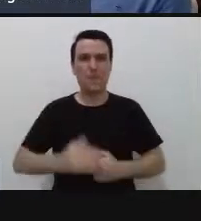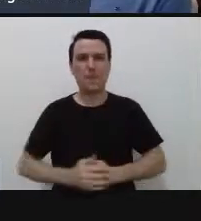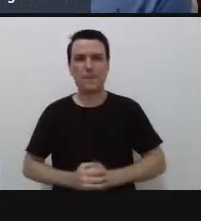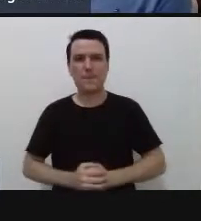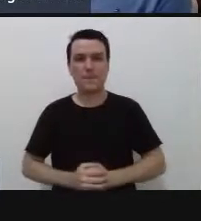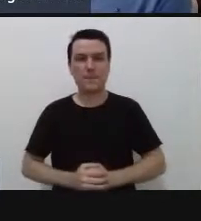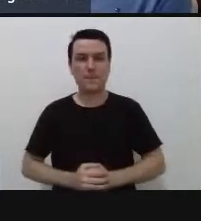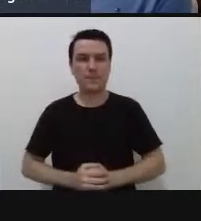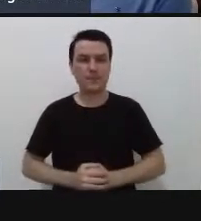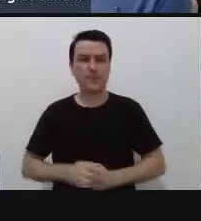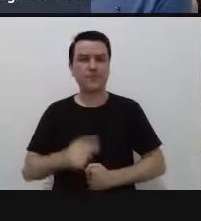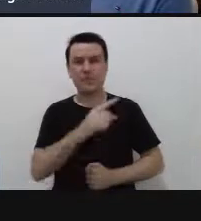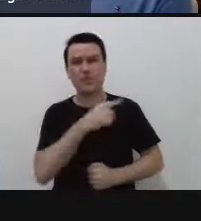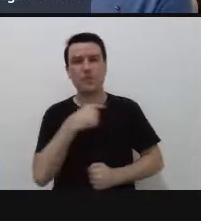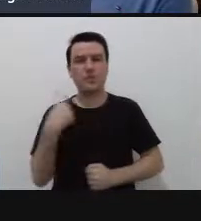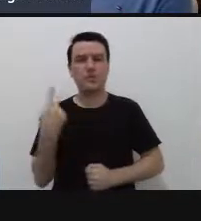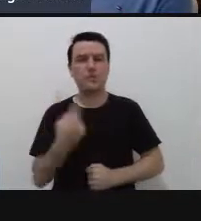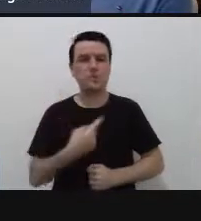Como a gente está